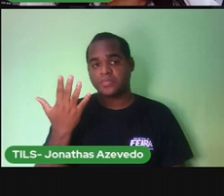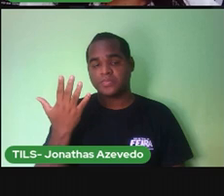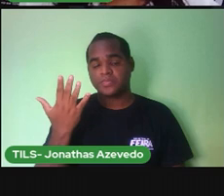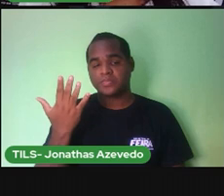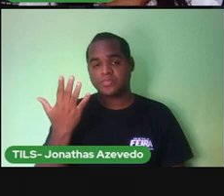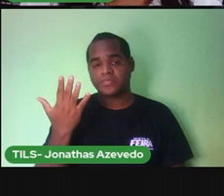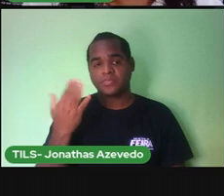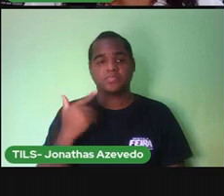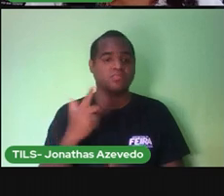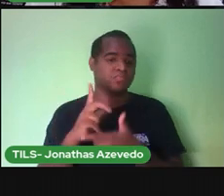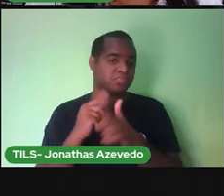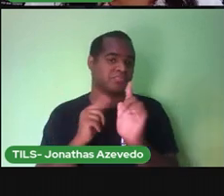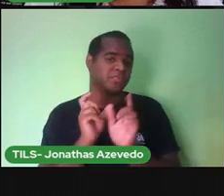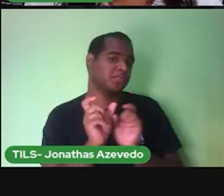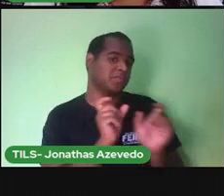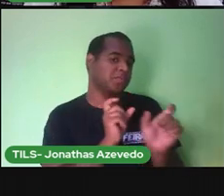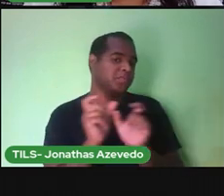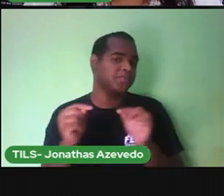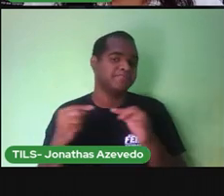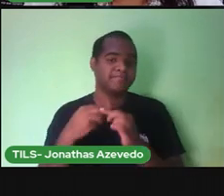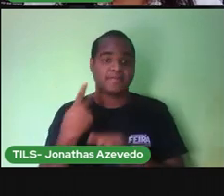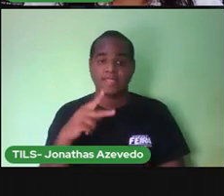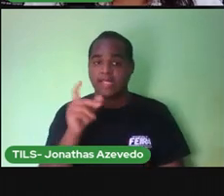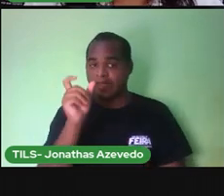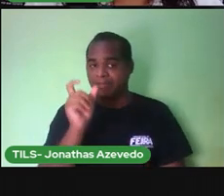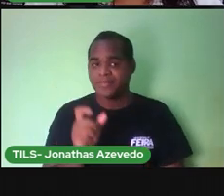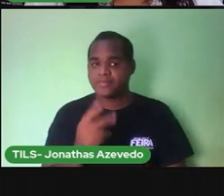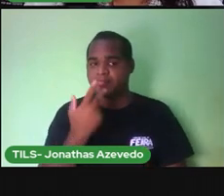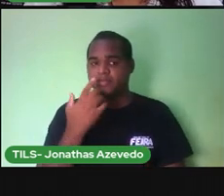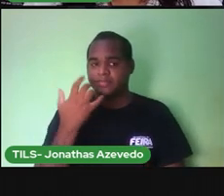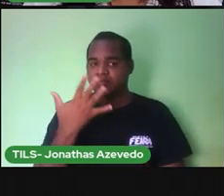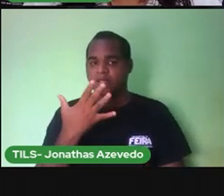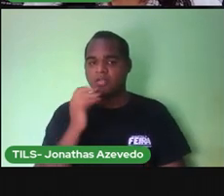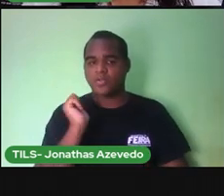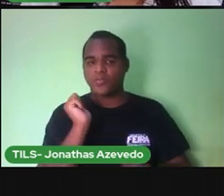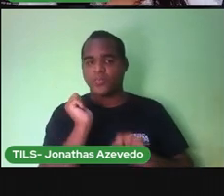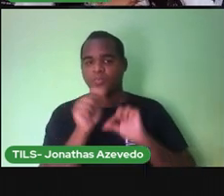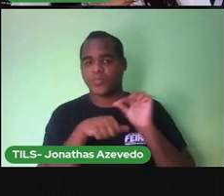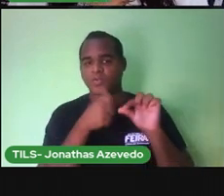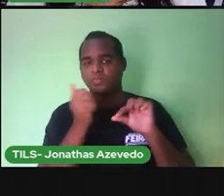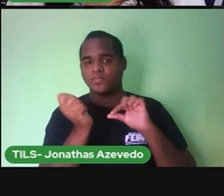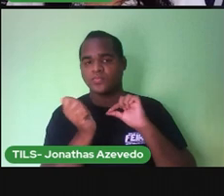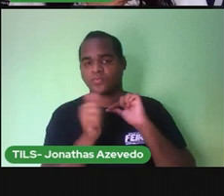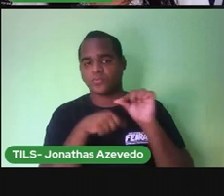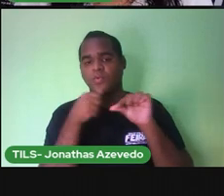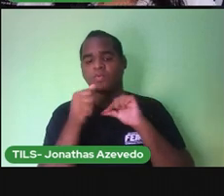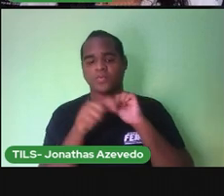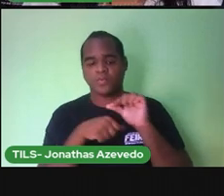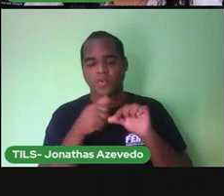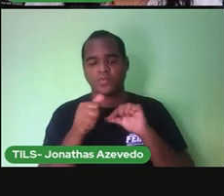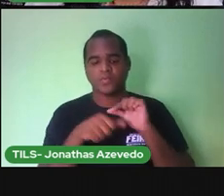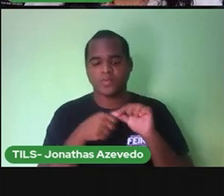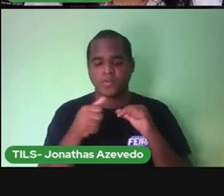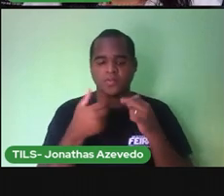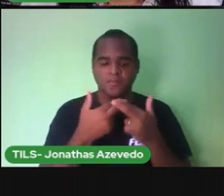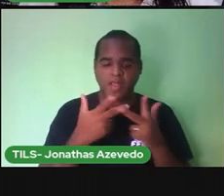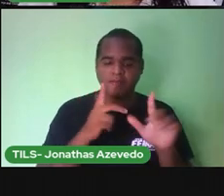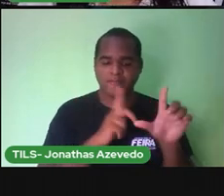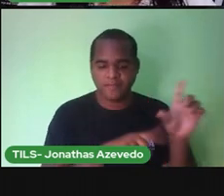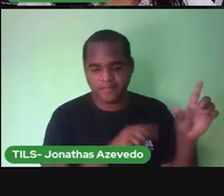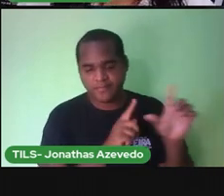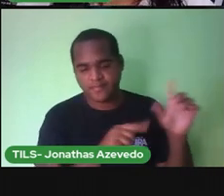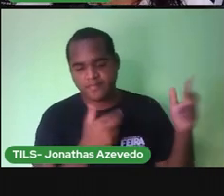E por aí vai. A sílaba, ela pode ser modificada mudando as letrinhas.